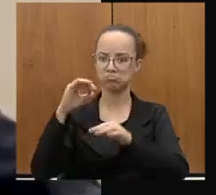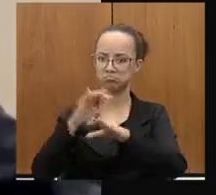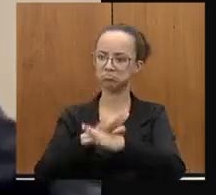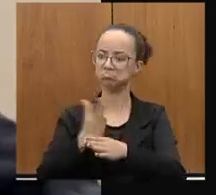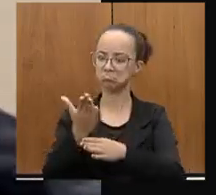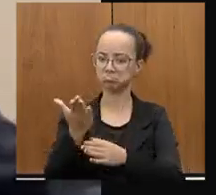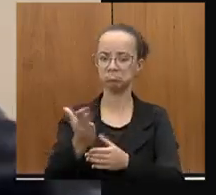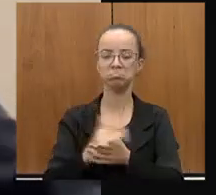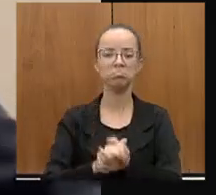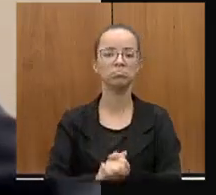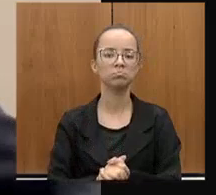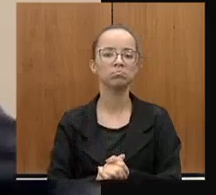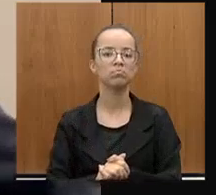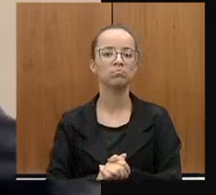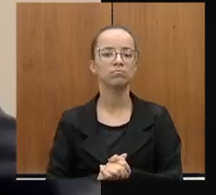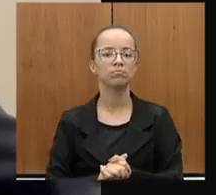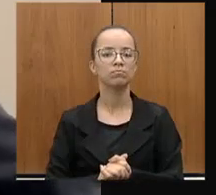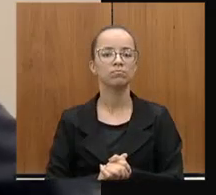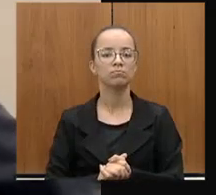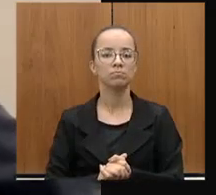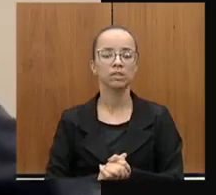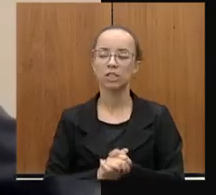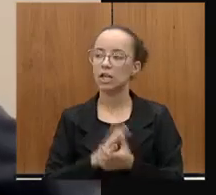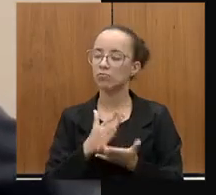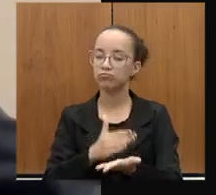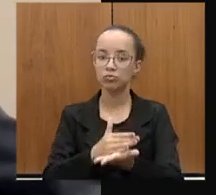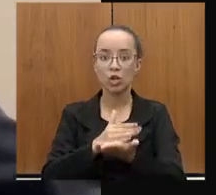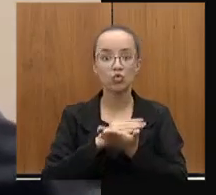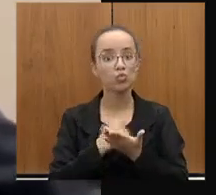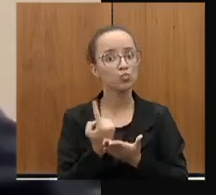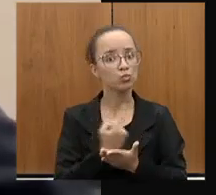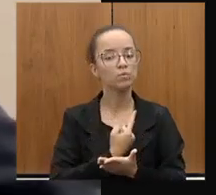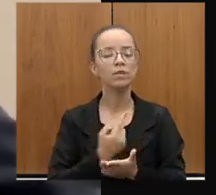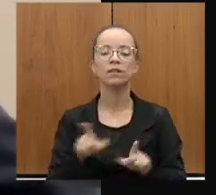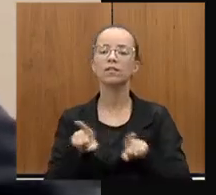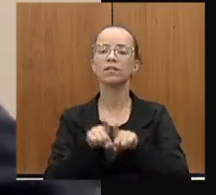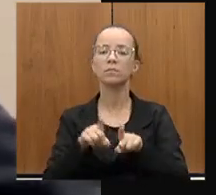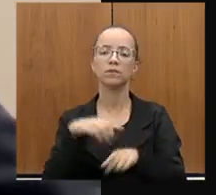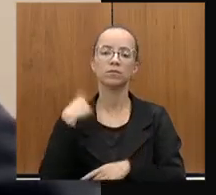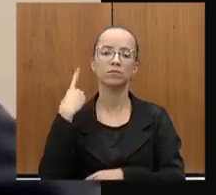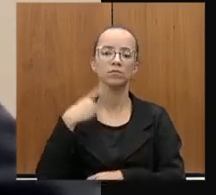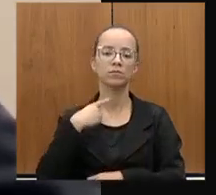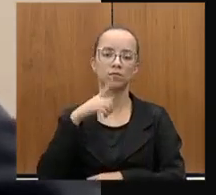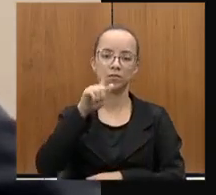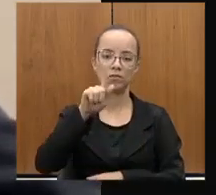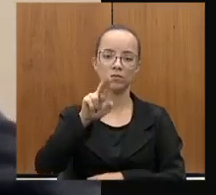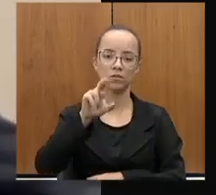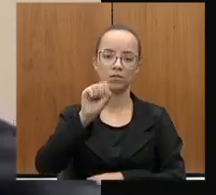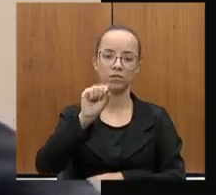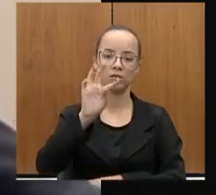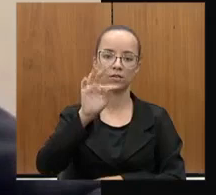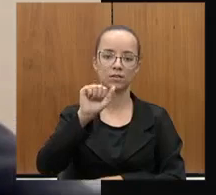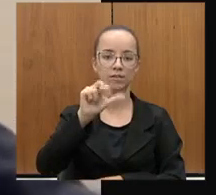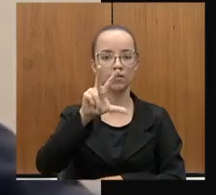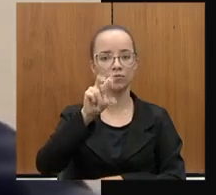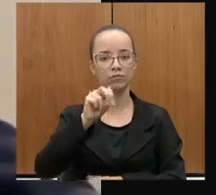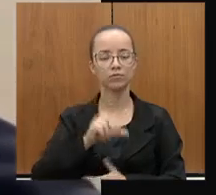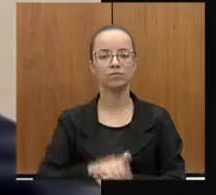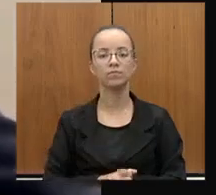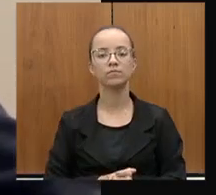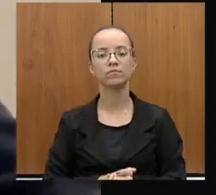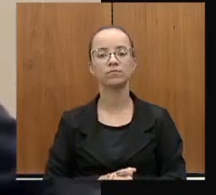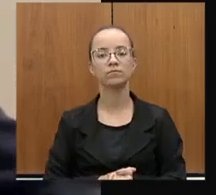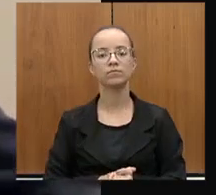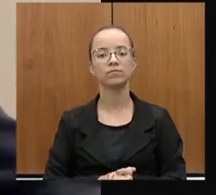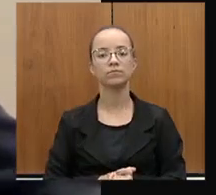que tem acrescentado muitíssimo a todos nós aqui na casa. E ao meu colega, deputado Gustavo Santana, com